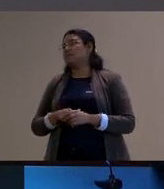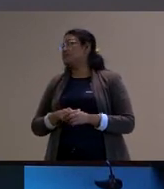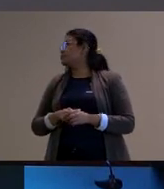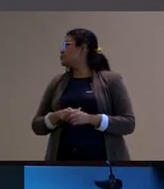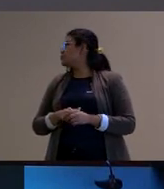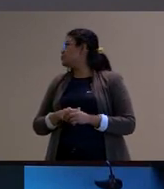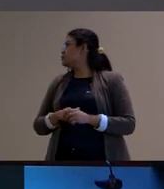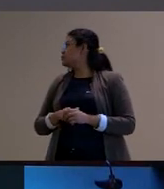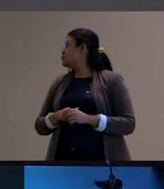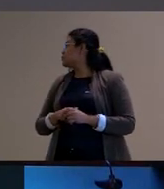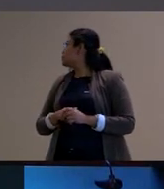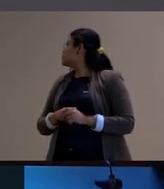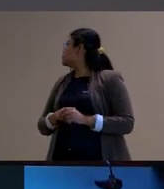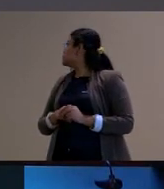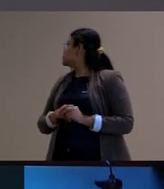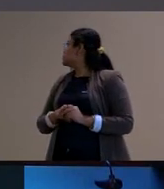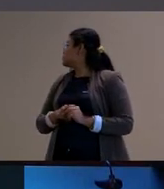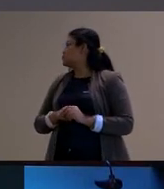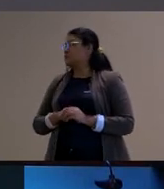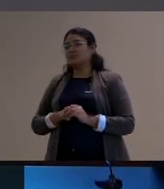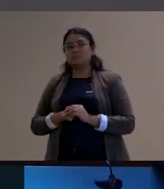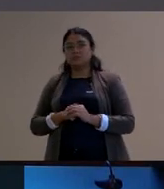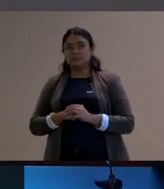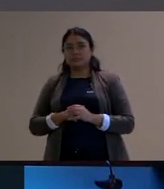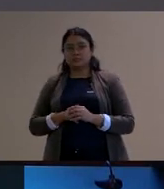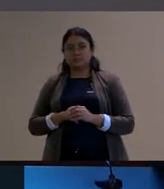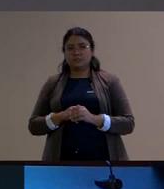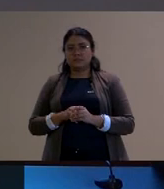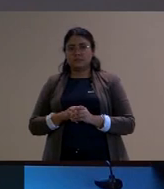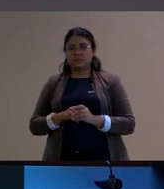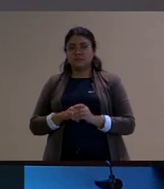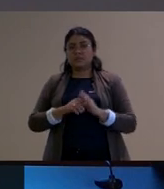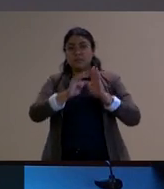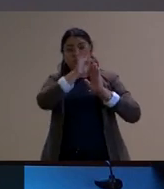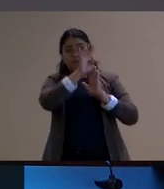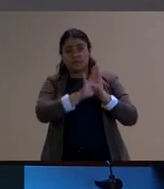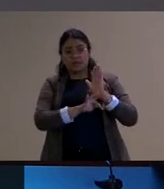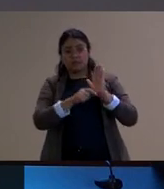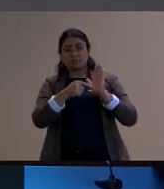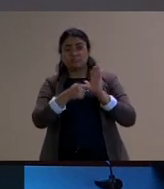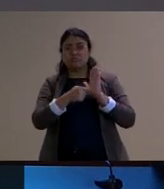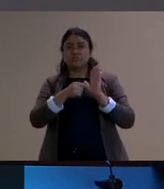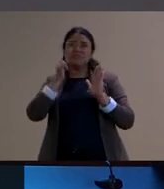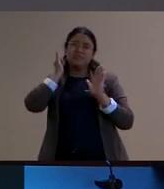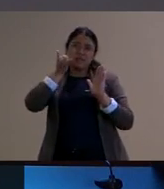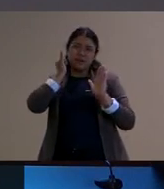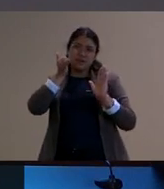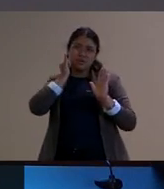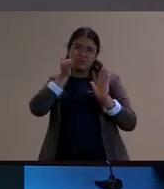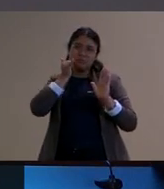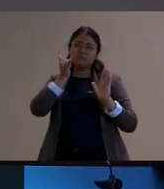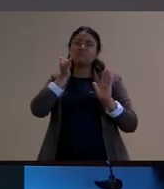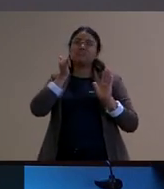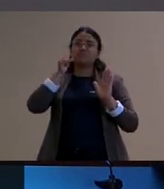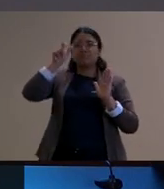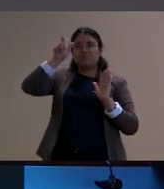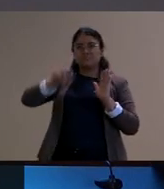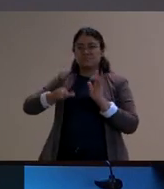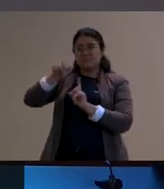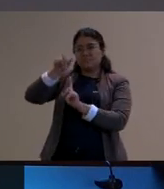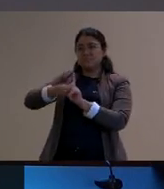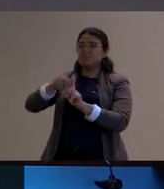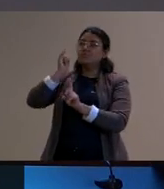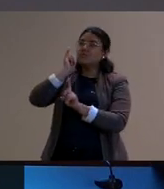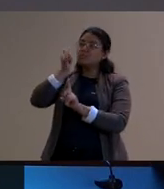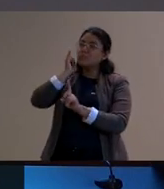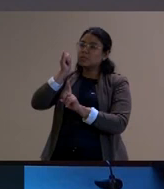no texto do narrador o Benjamin vai mostrar um pouco como que essas condições